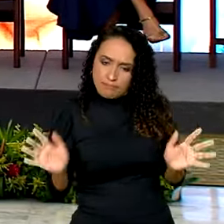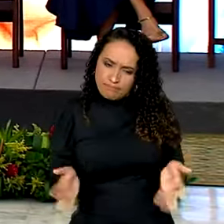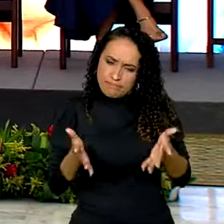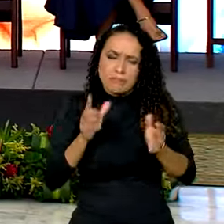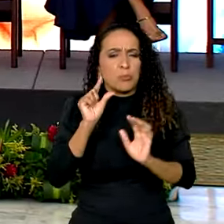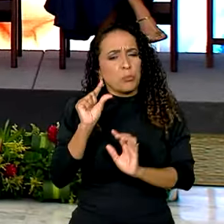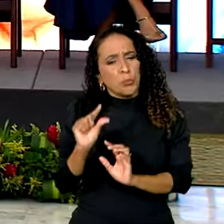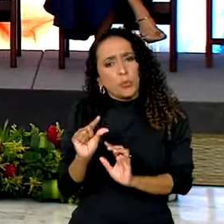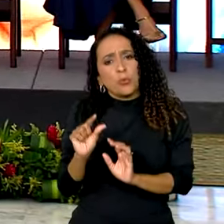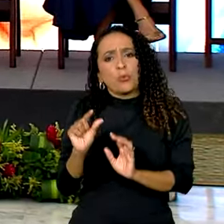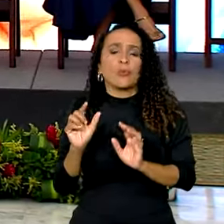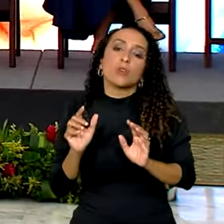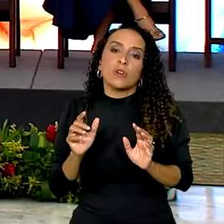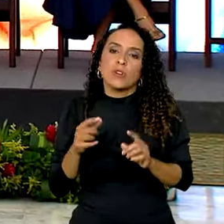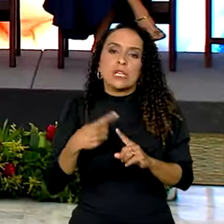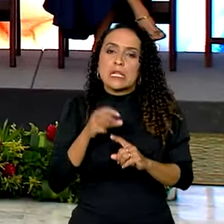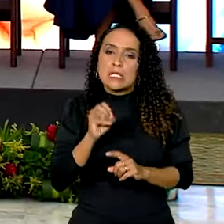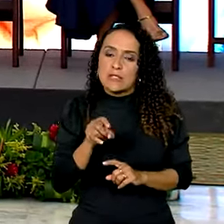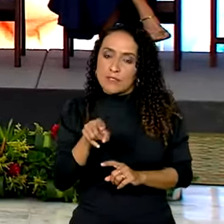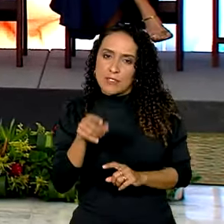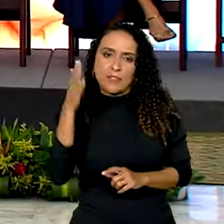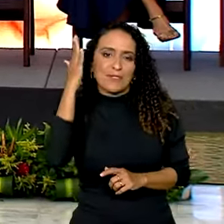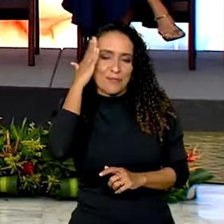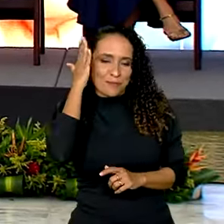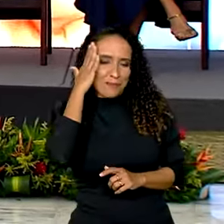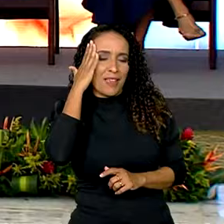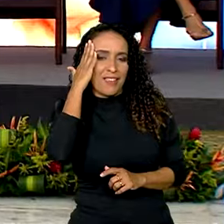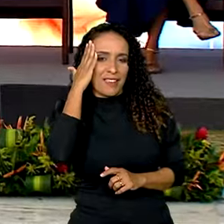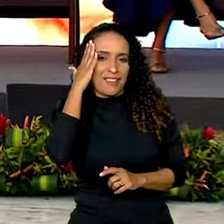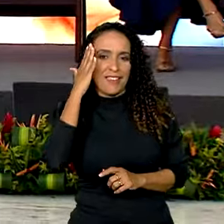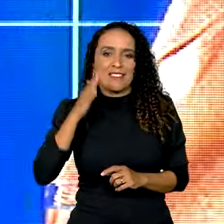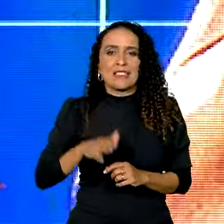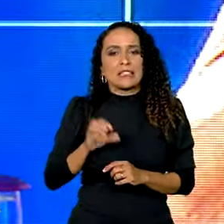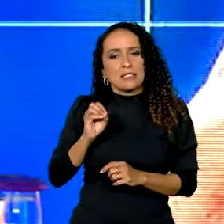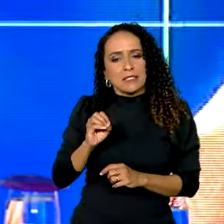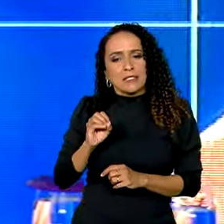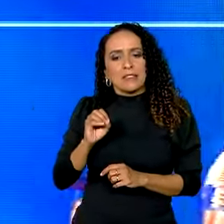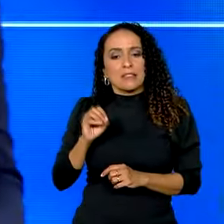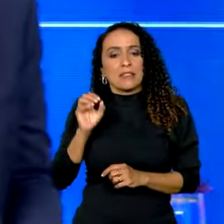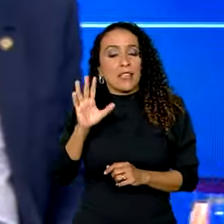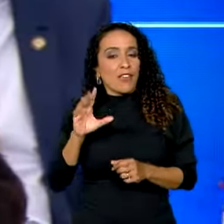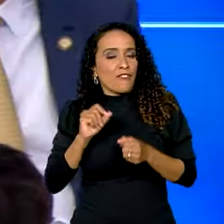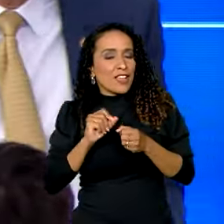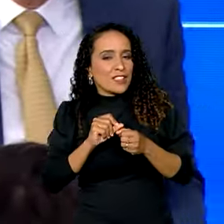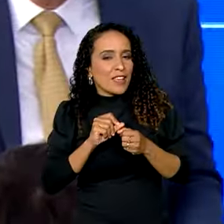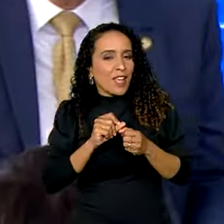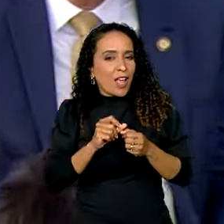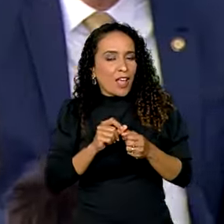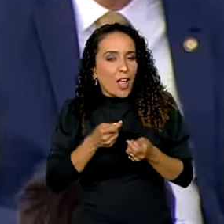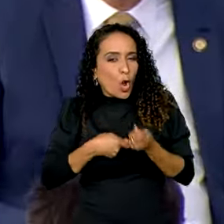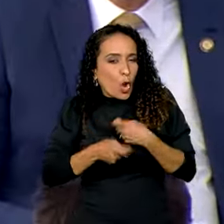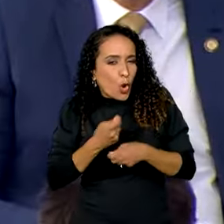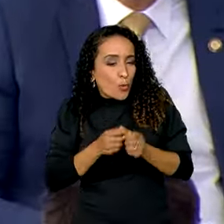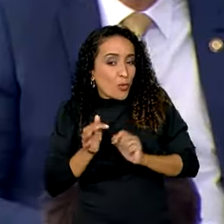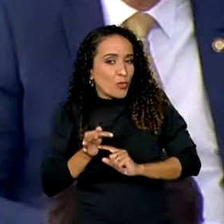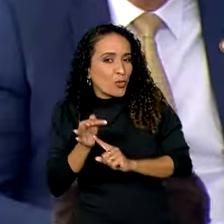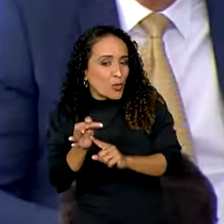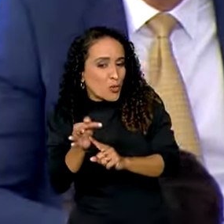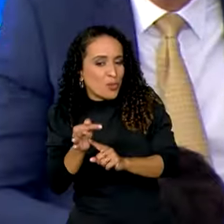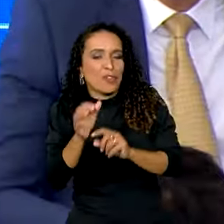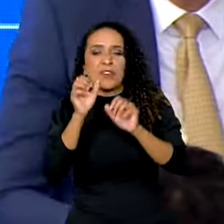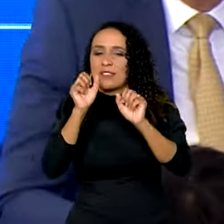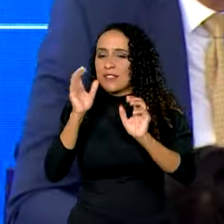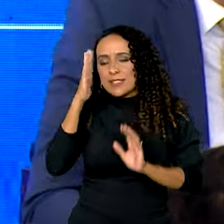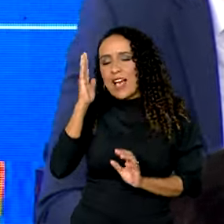pequeno incentivo, que se vocês souberem, se alguém quiser fazer economia no futuro, já começa